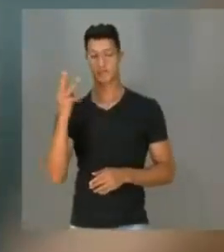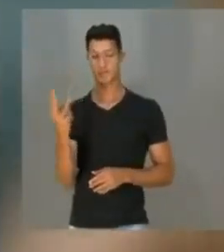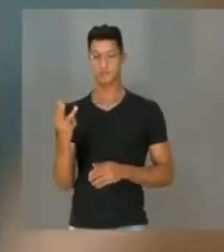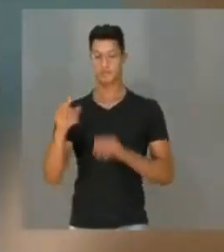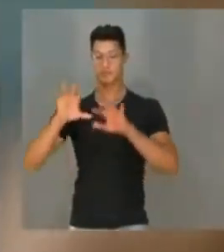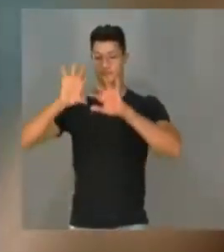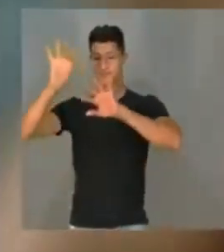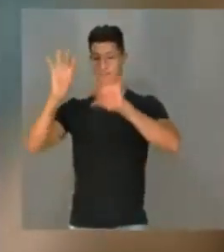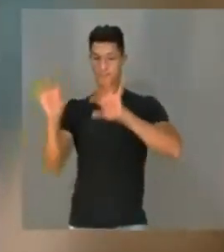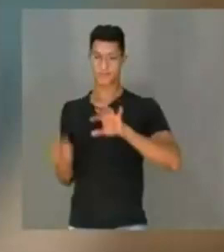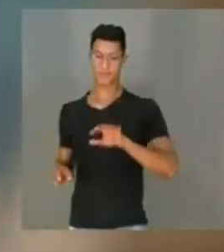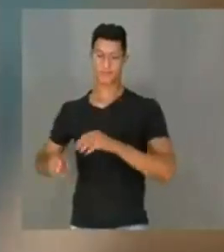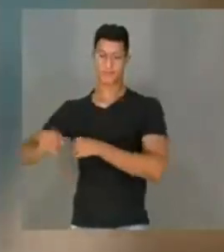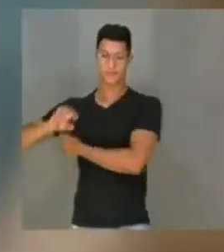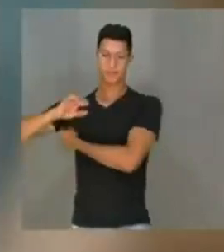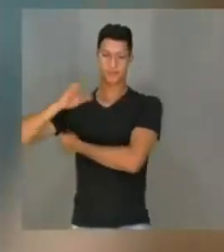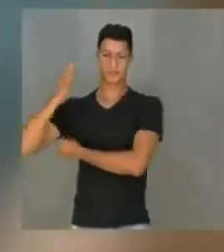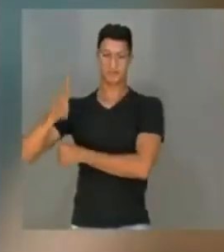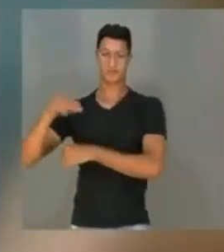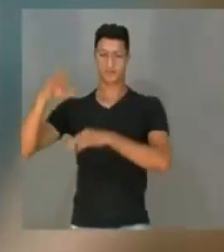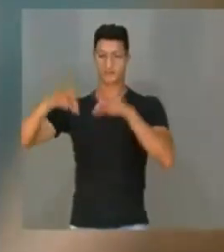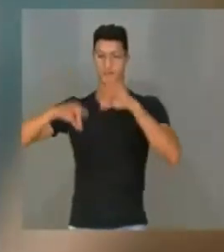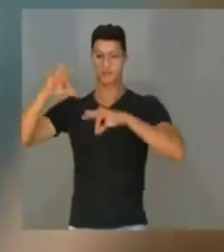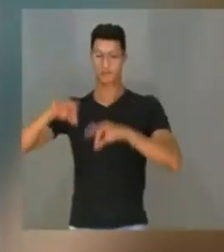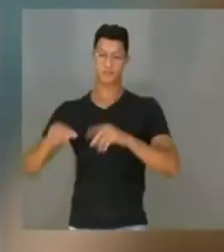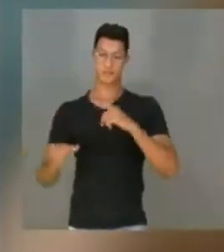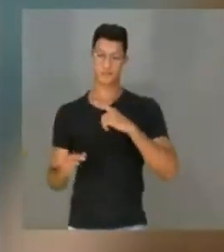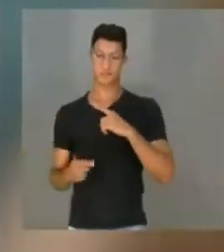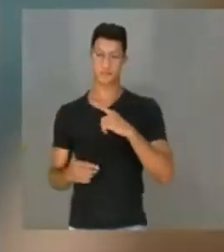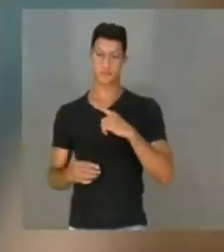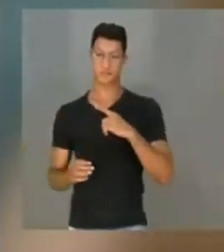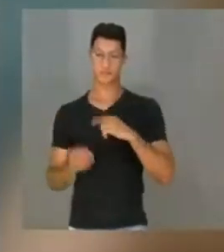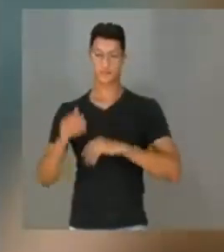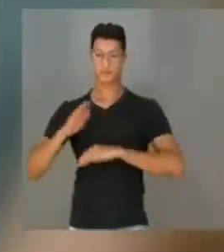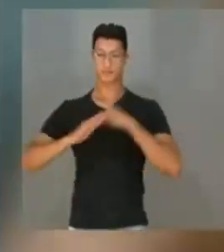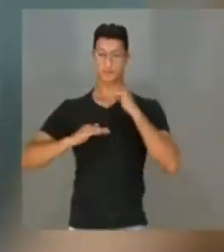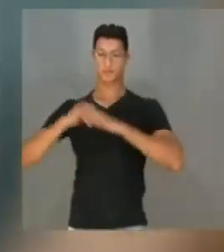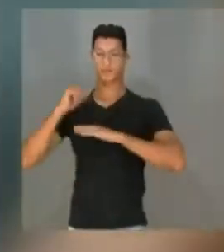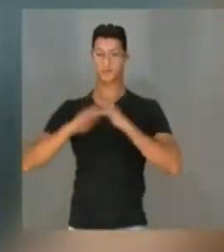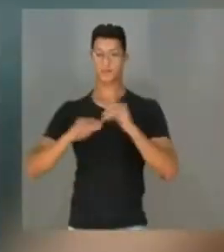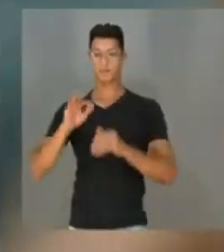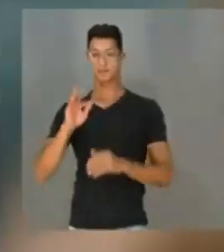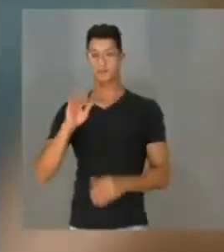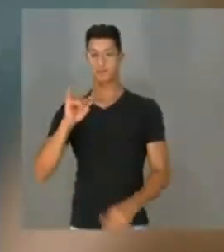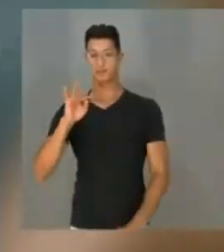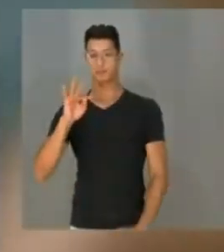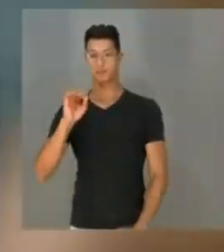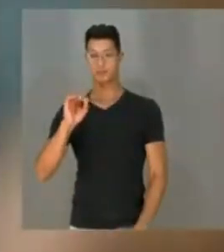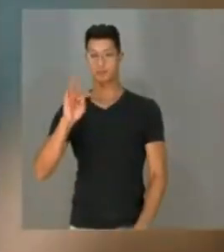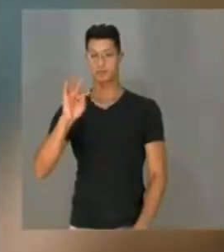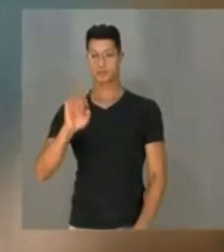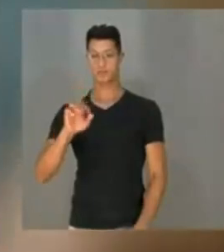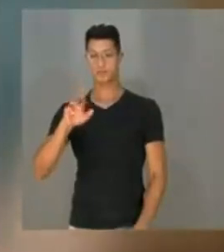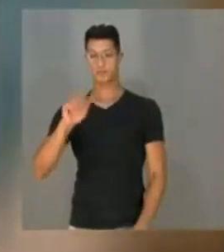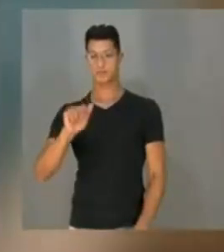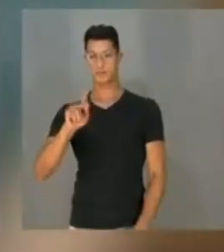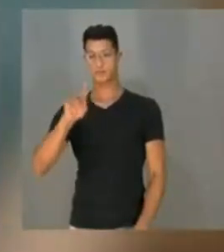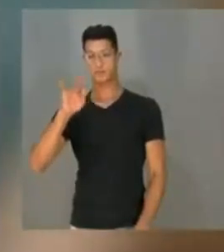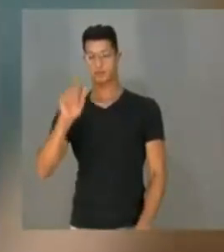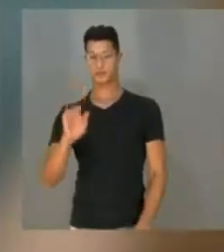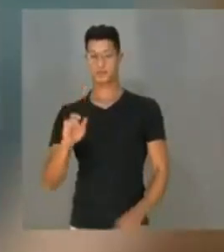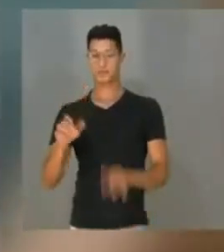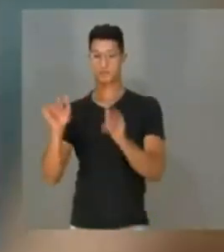divisões. Então, é como acupunturista, praticantes da fitoterapia chinesa e